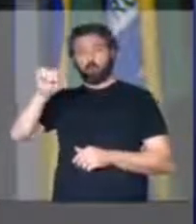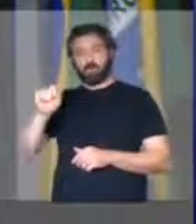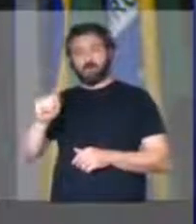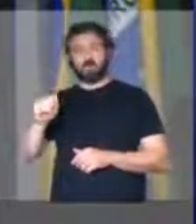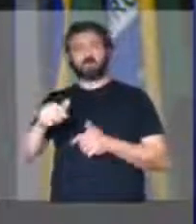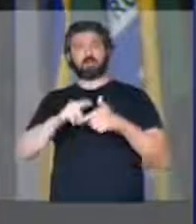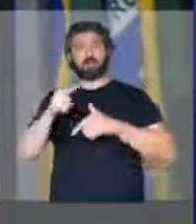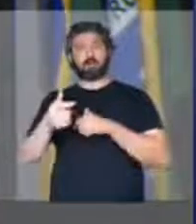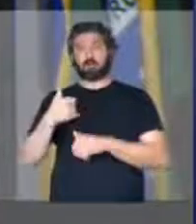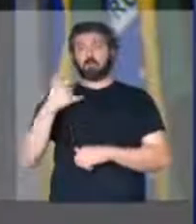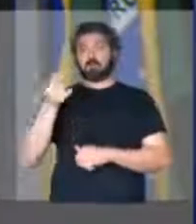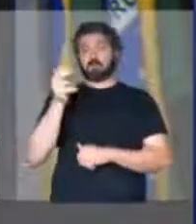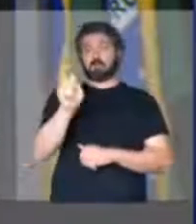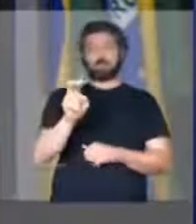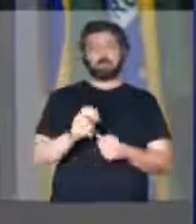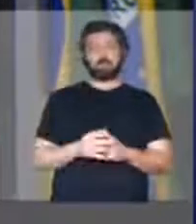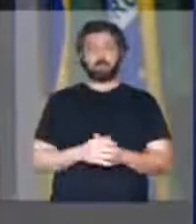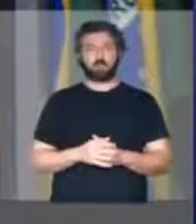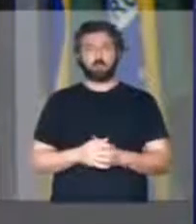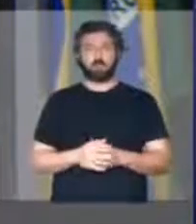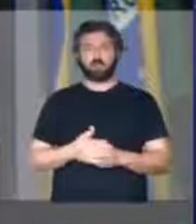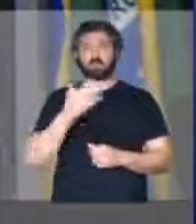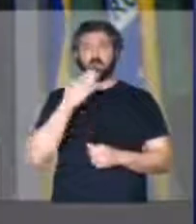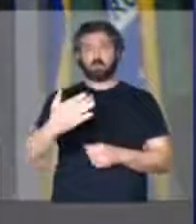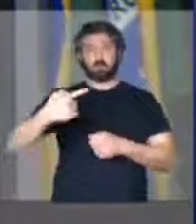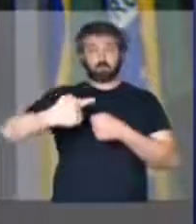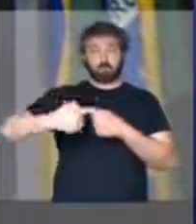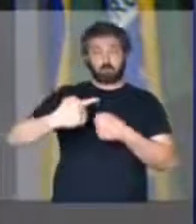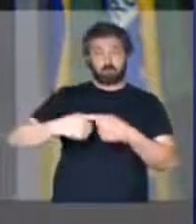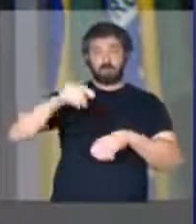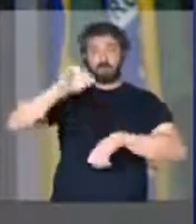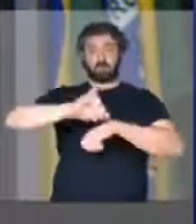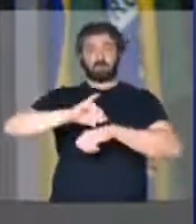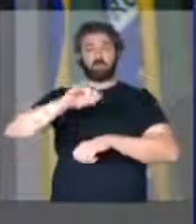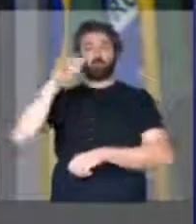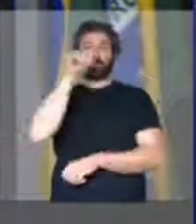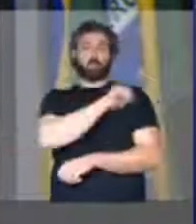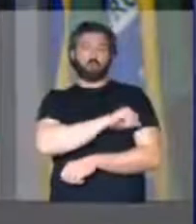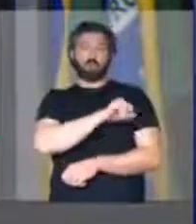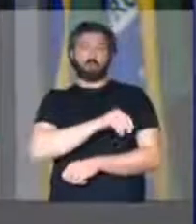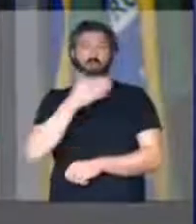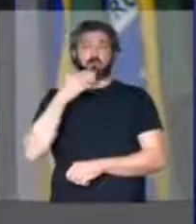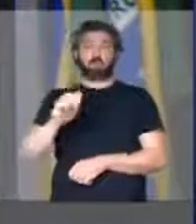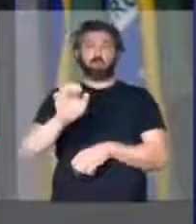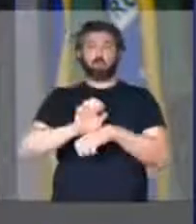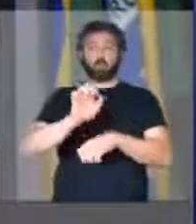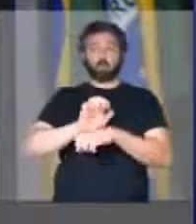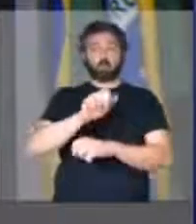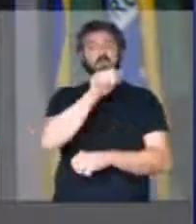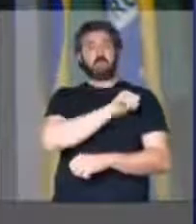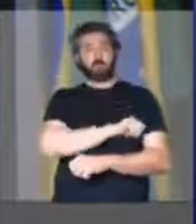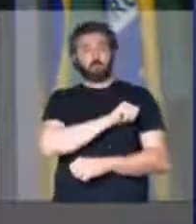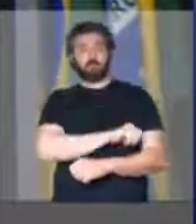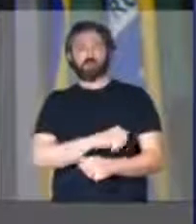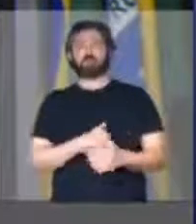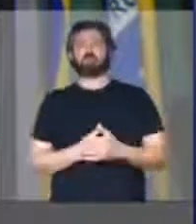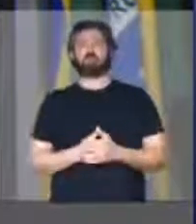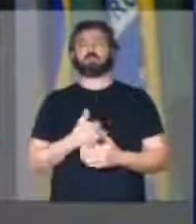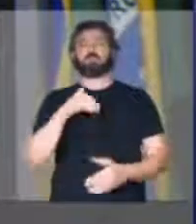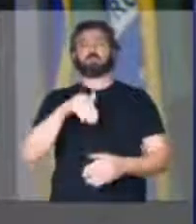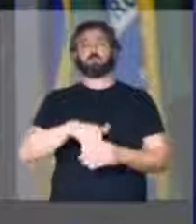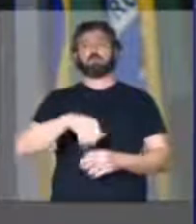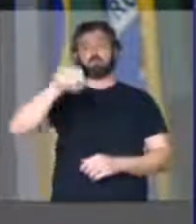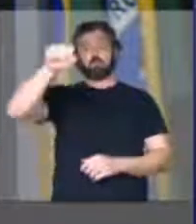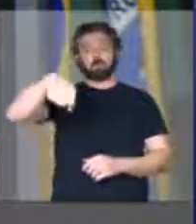aposentar aos 65 anos. Pelo bem do município do Rio de Janeiro, pelo bem do Estado do Rio de Janeiro, eu